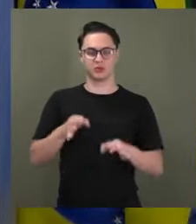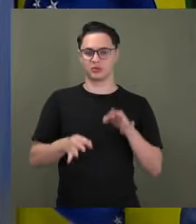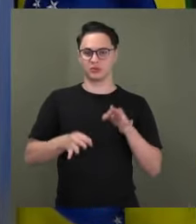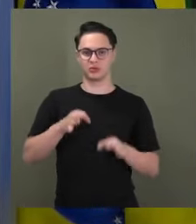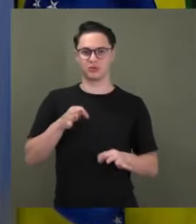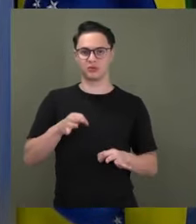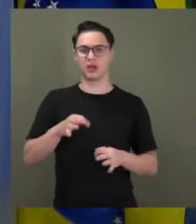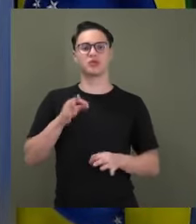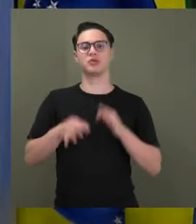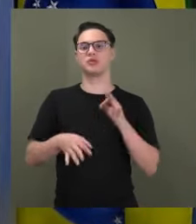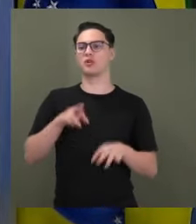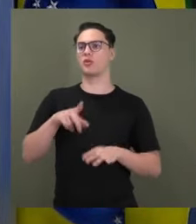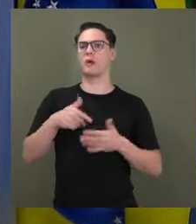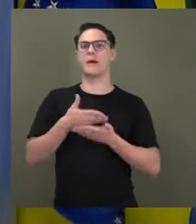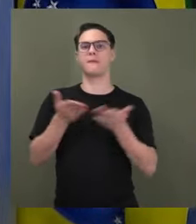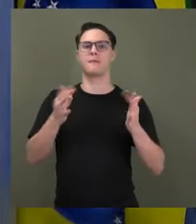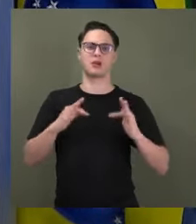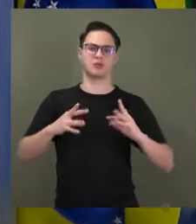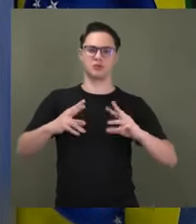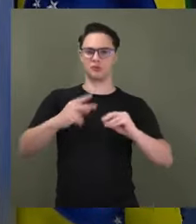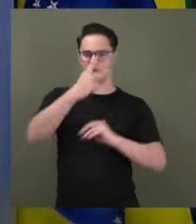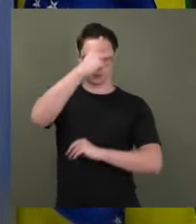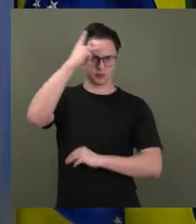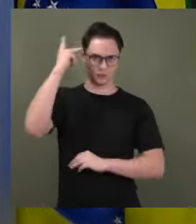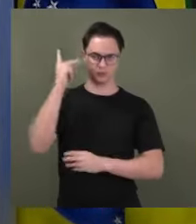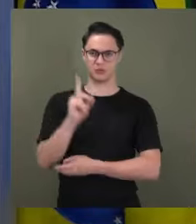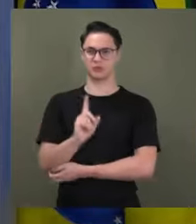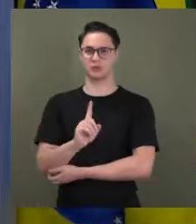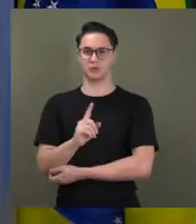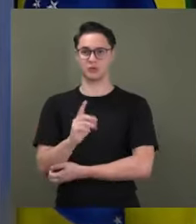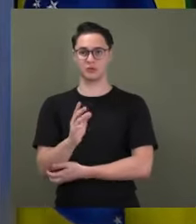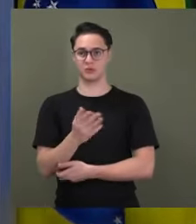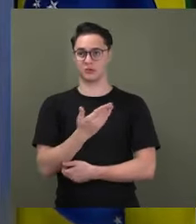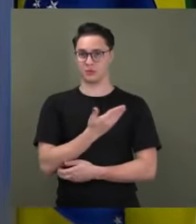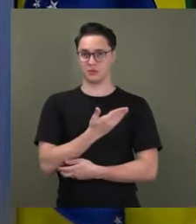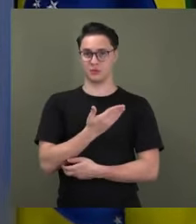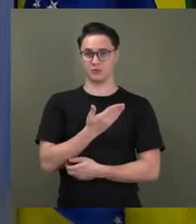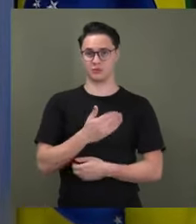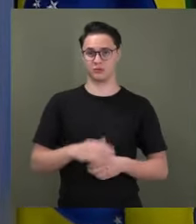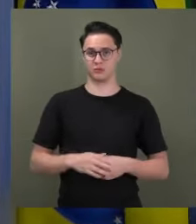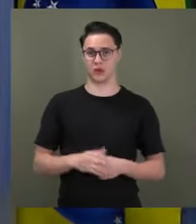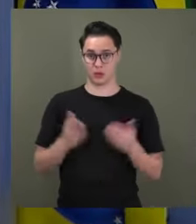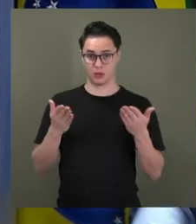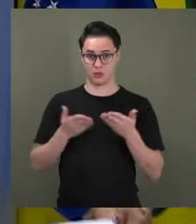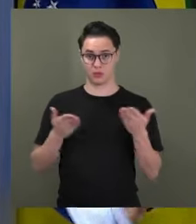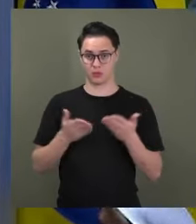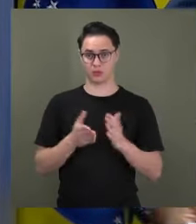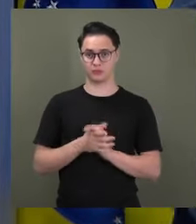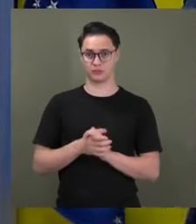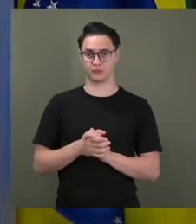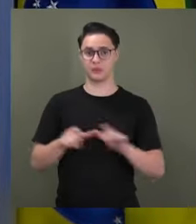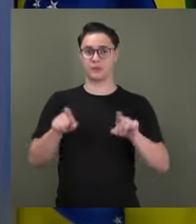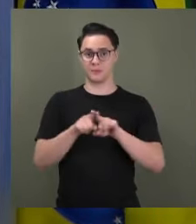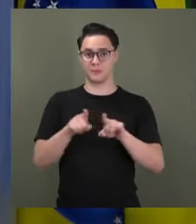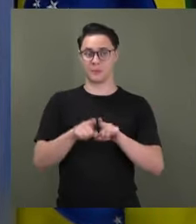definitivamente, nesse país. Aqui é a matéria. Saiu agora. Como também saiu